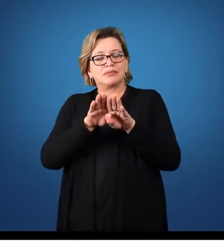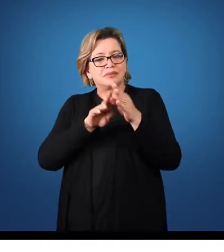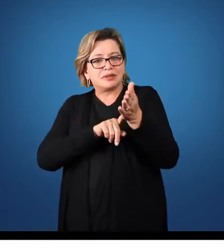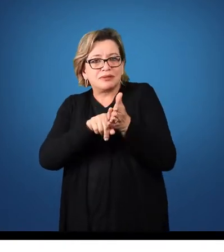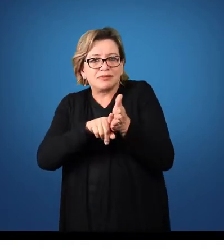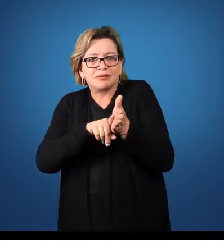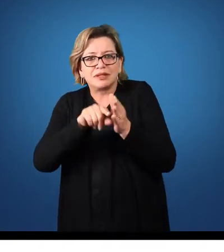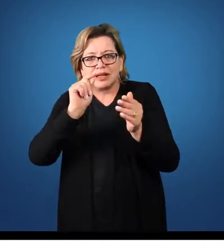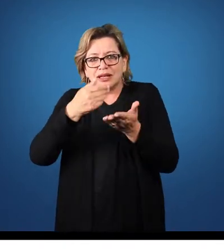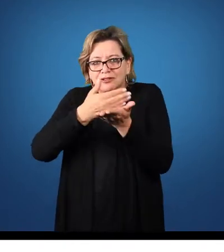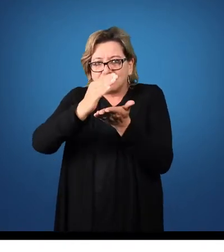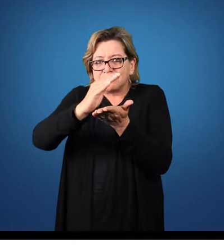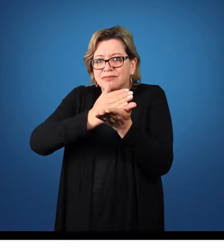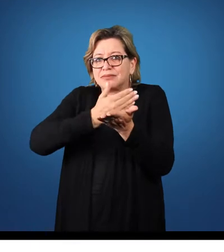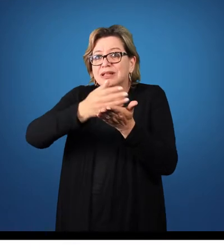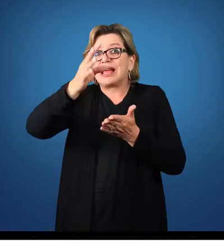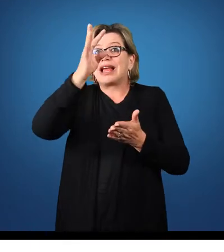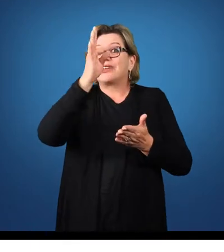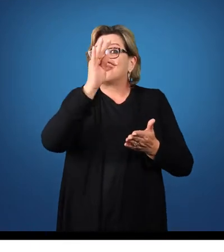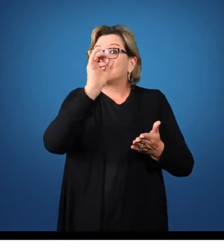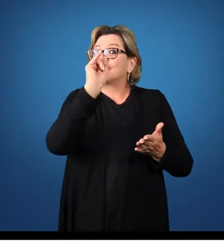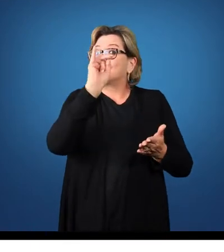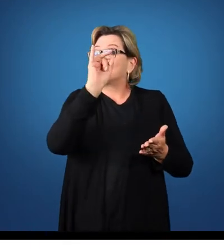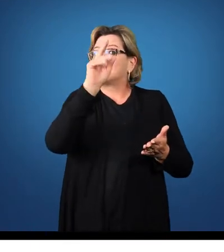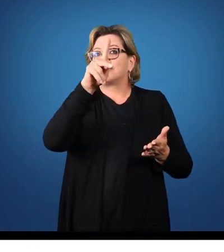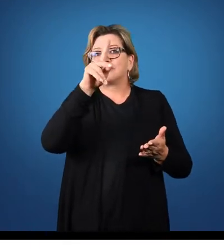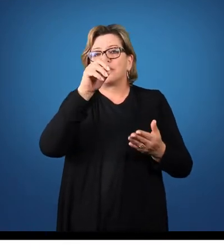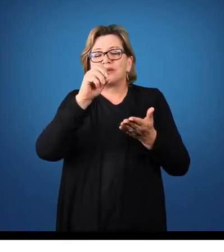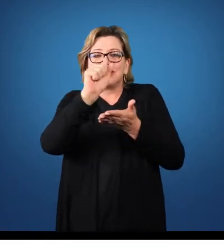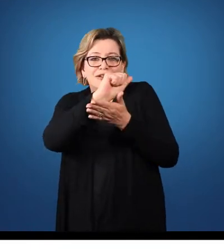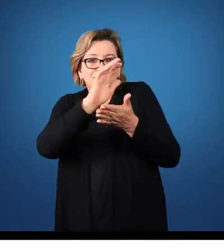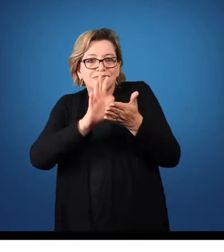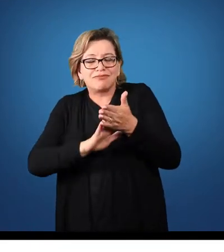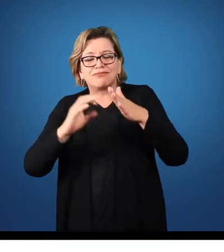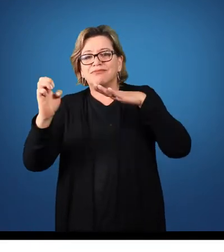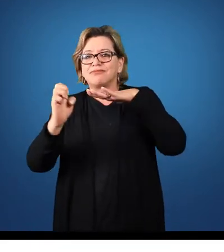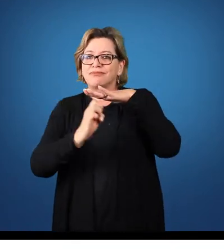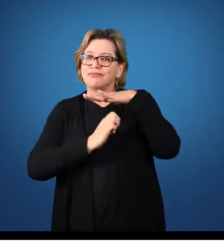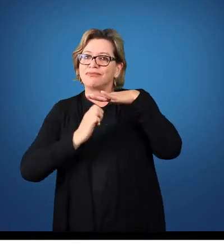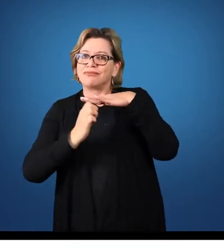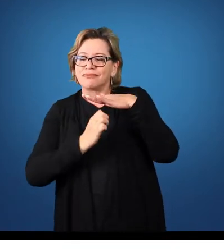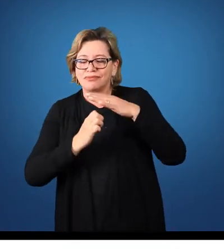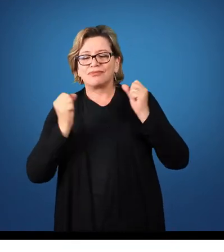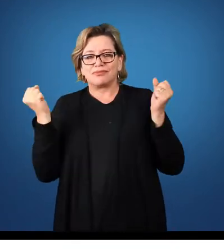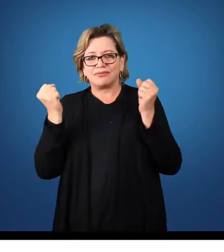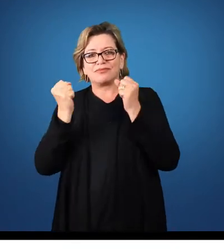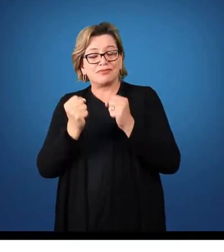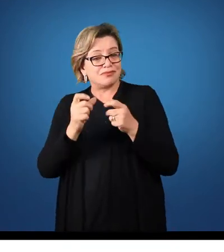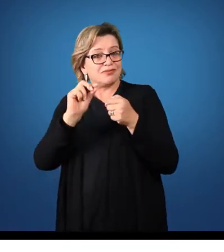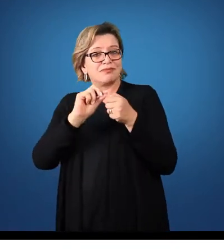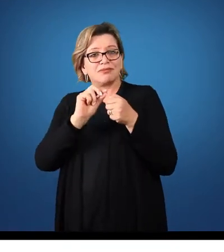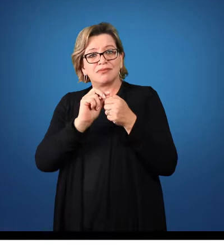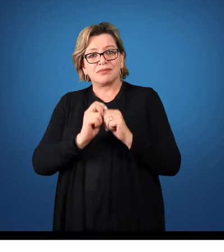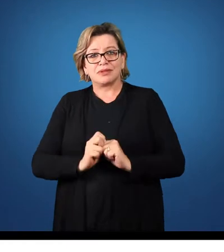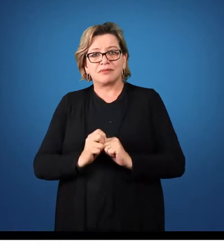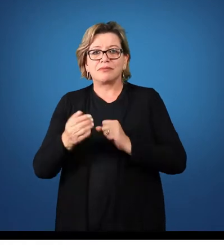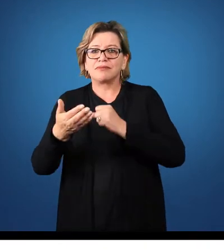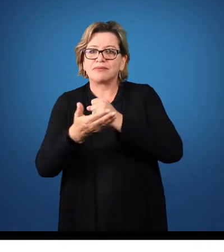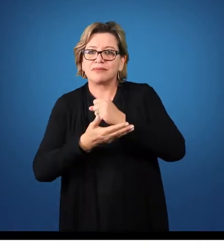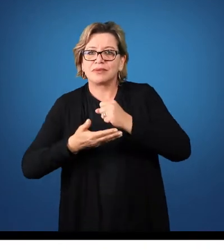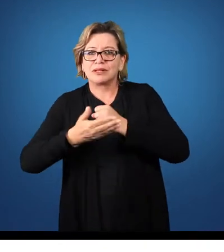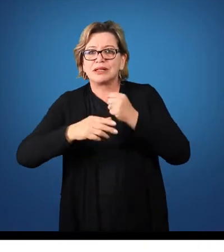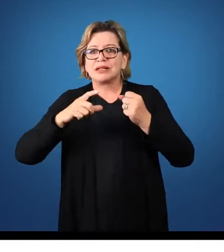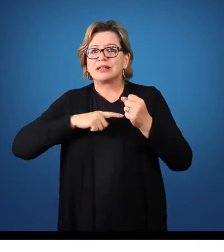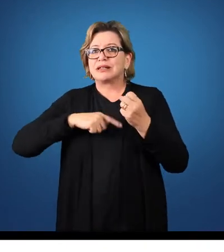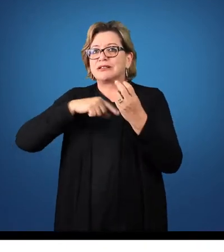separarmos os tipos de entidade, os tipos de atividade que as entidades podem desempenhar. Basicamente nós